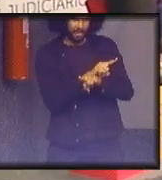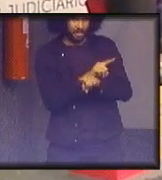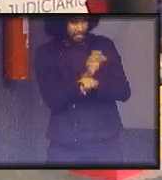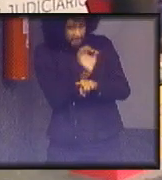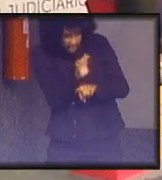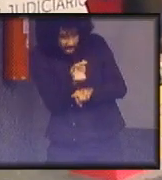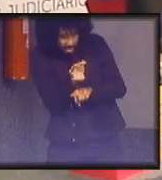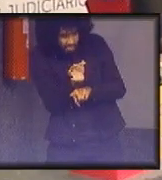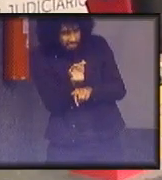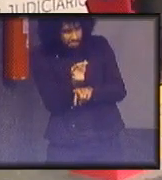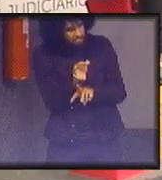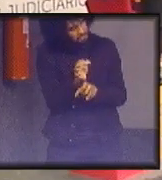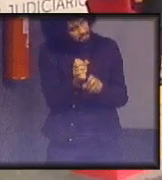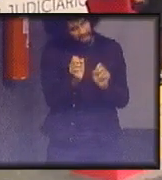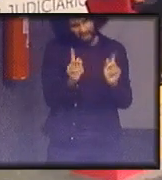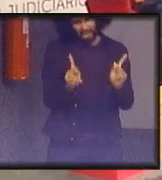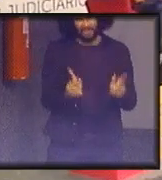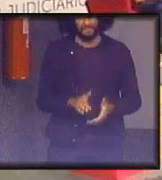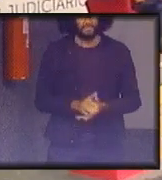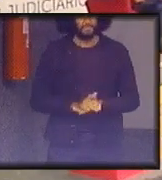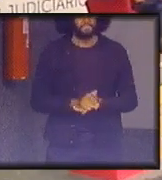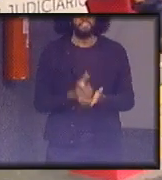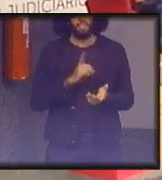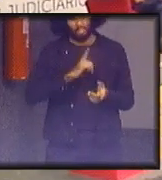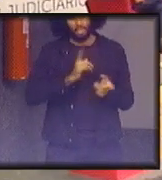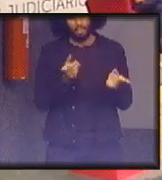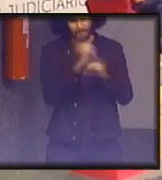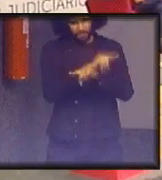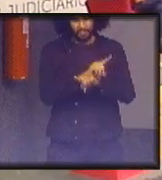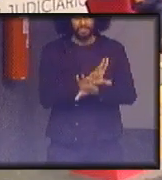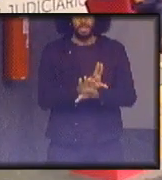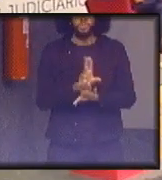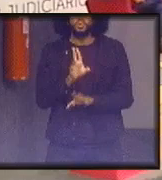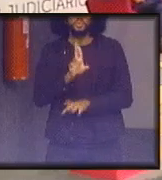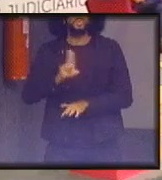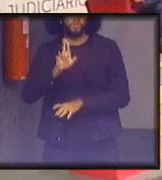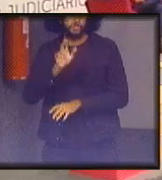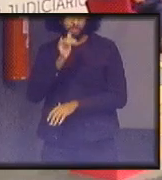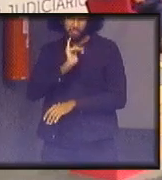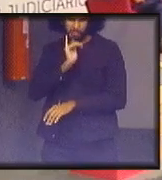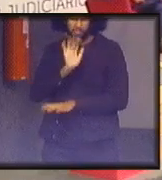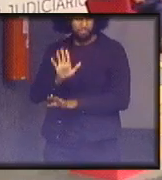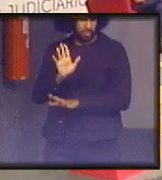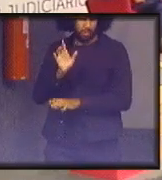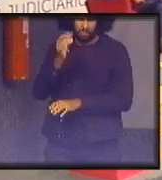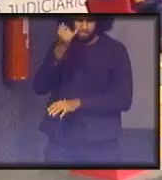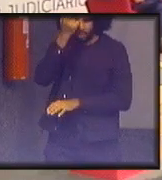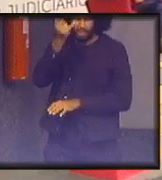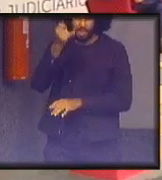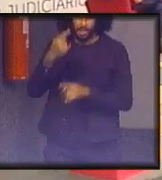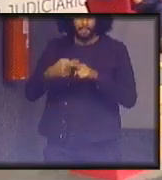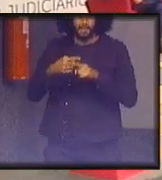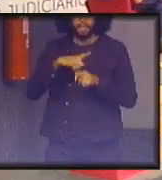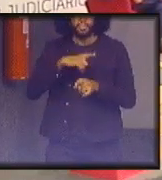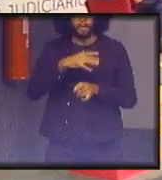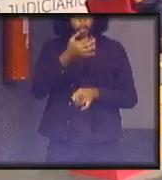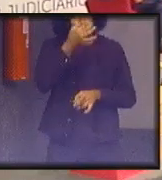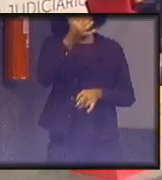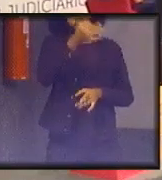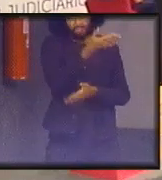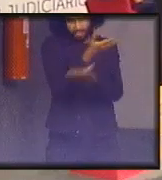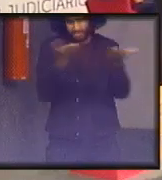controvérsias mas eu só usei esse Kathleen eu só usei essa ideia para chamar muita atenção tá?